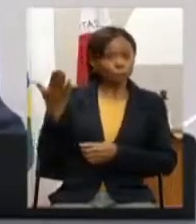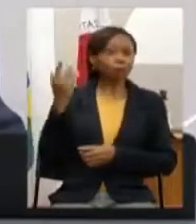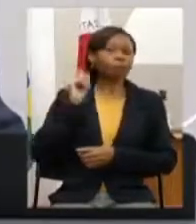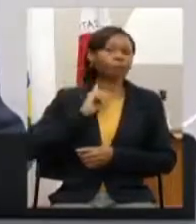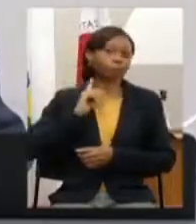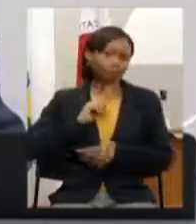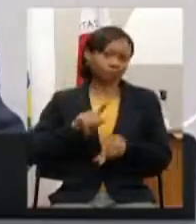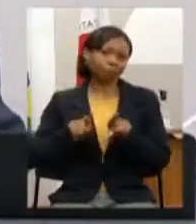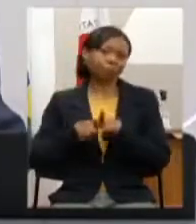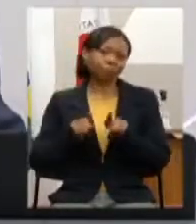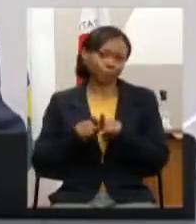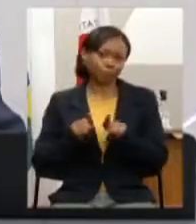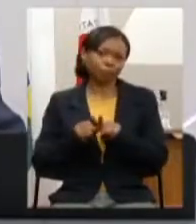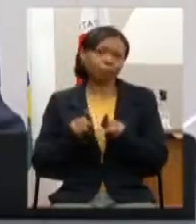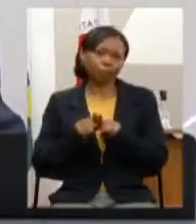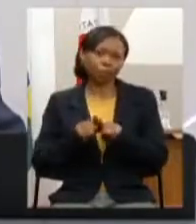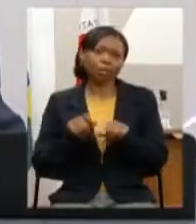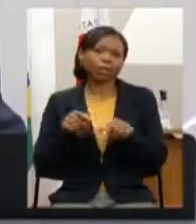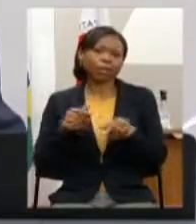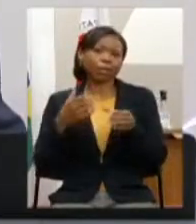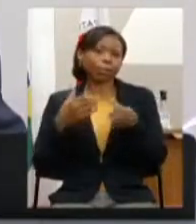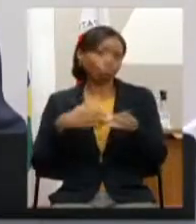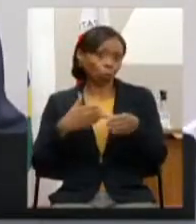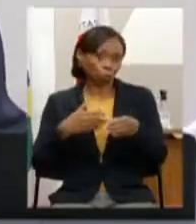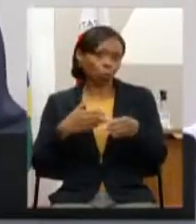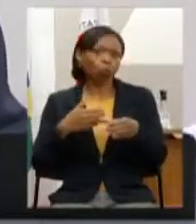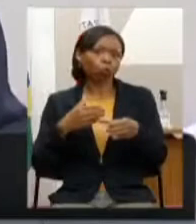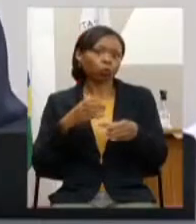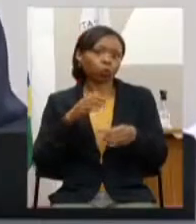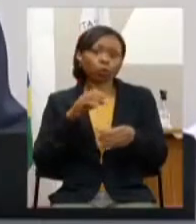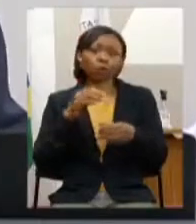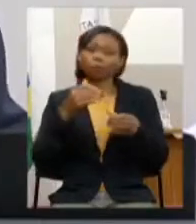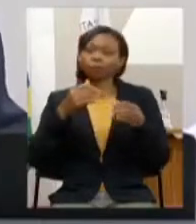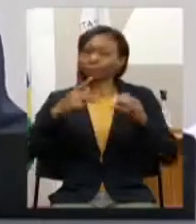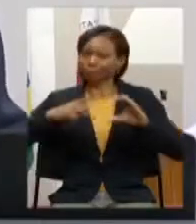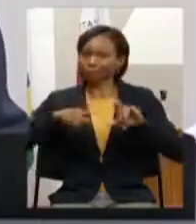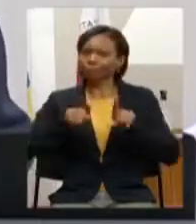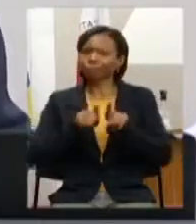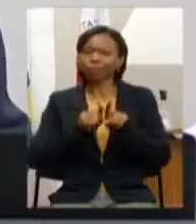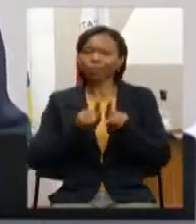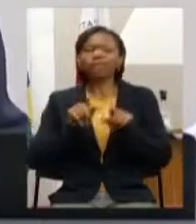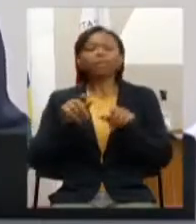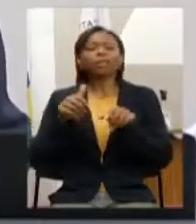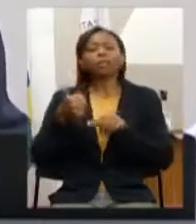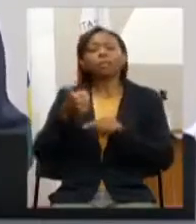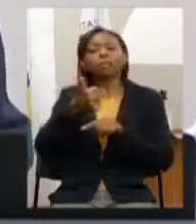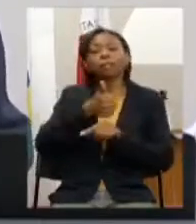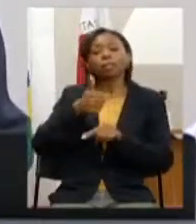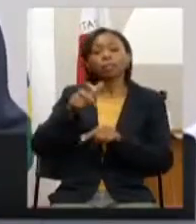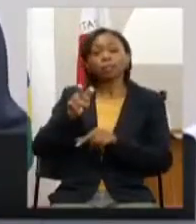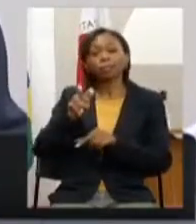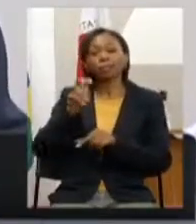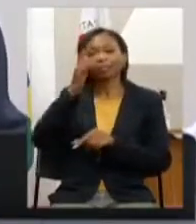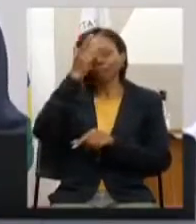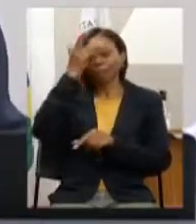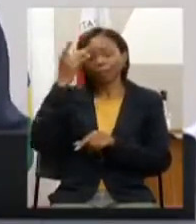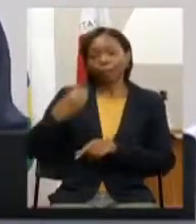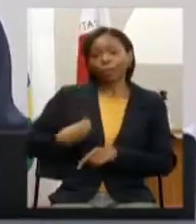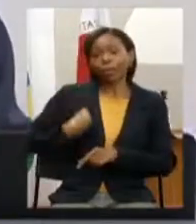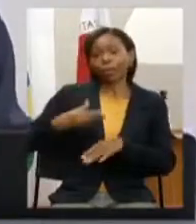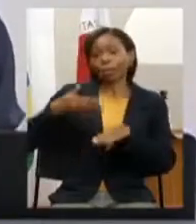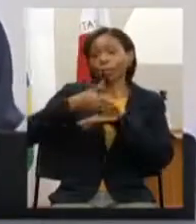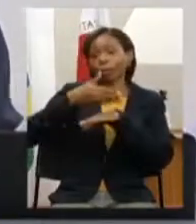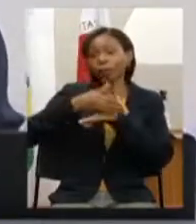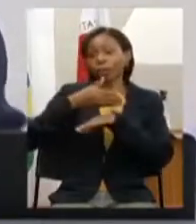dos recedentes do concurso de escrivão 115 participantes dessa consulta